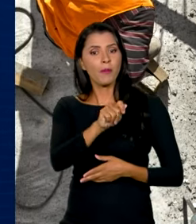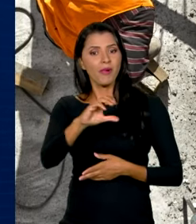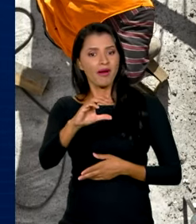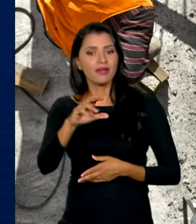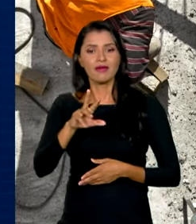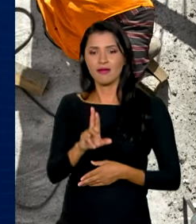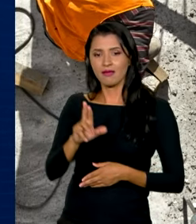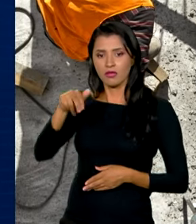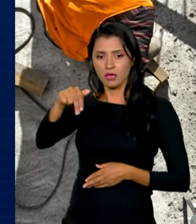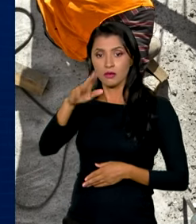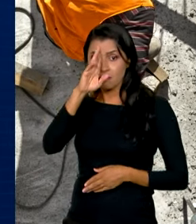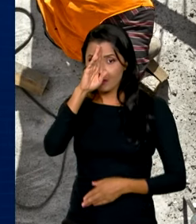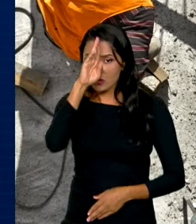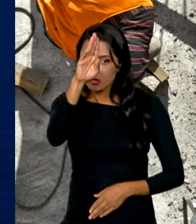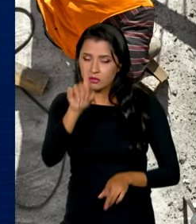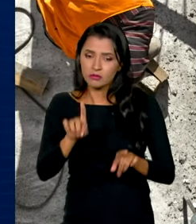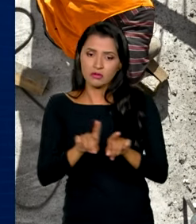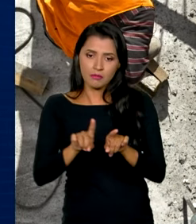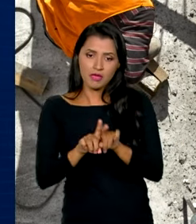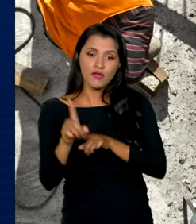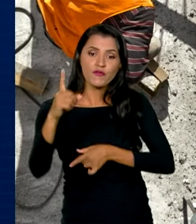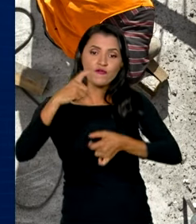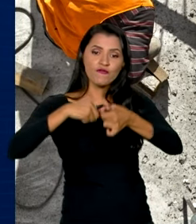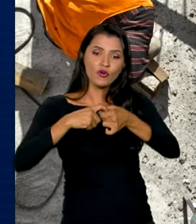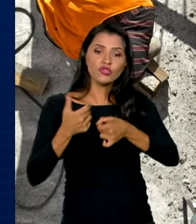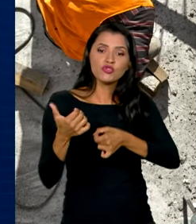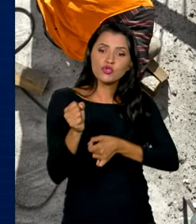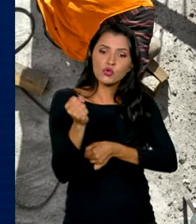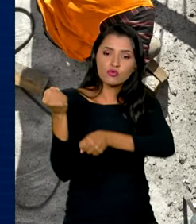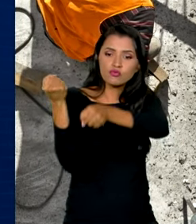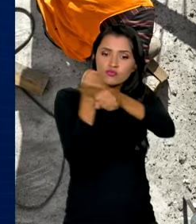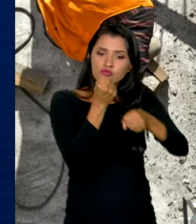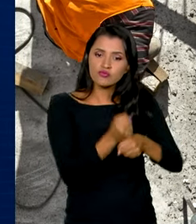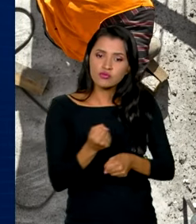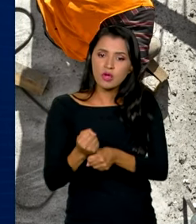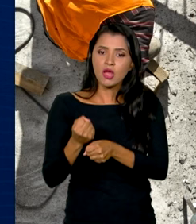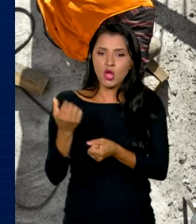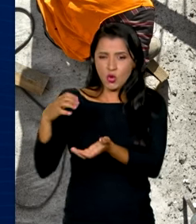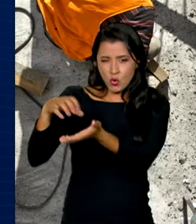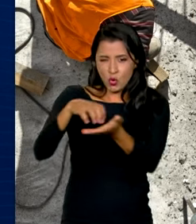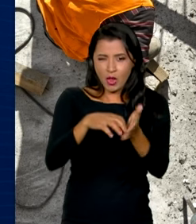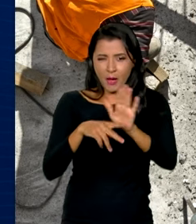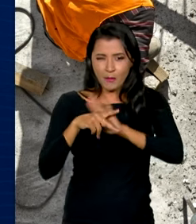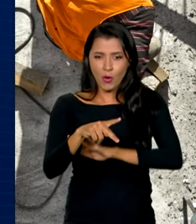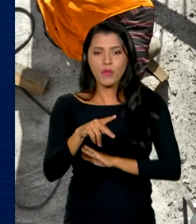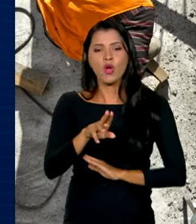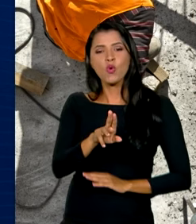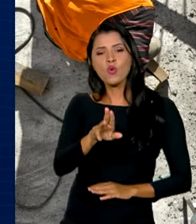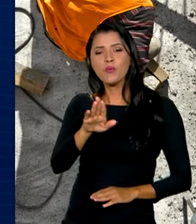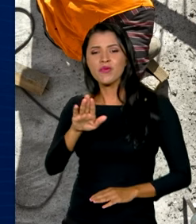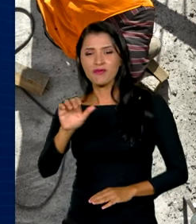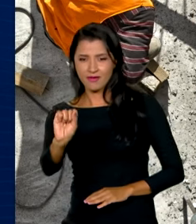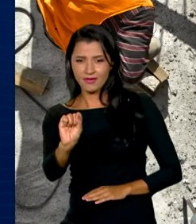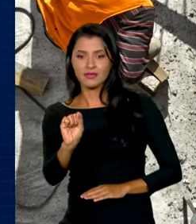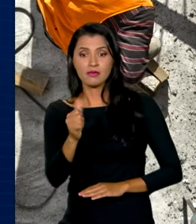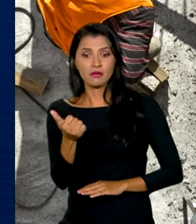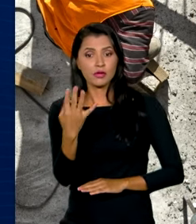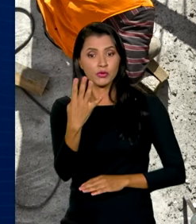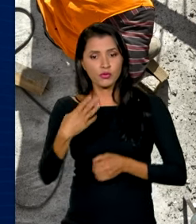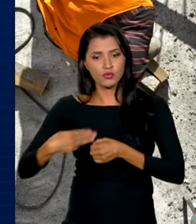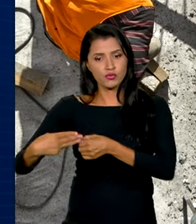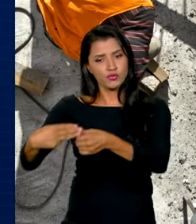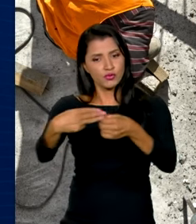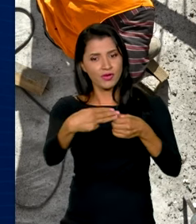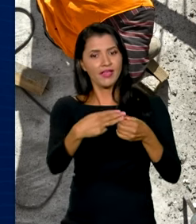do Norte vai priorizar também a retomada de 18 obras de unidades básicas de saúde em 14 municípios